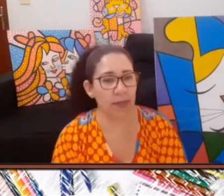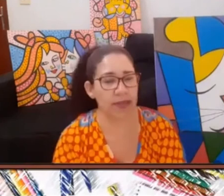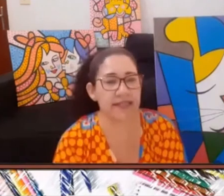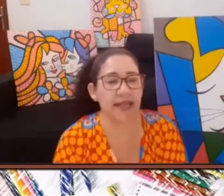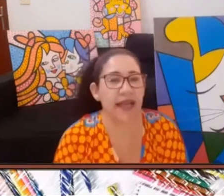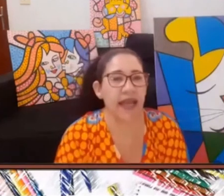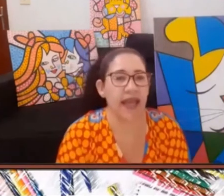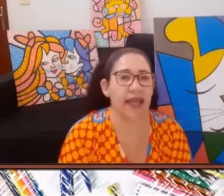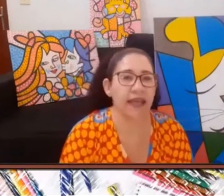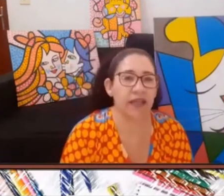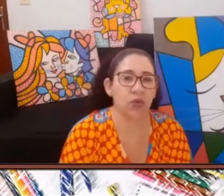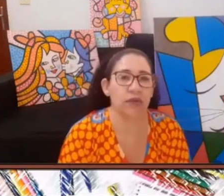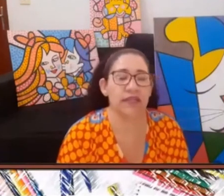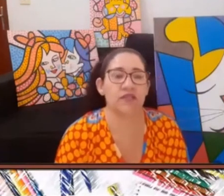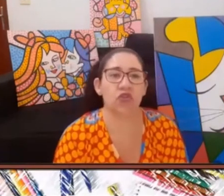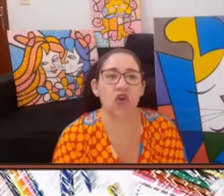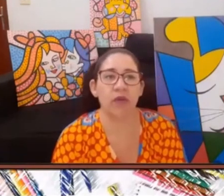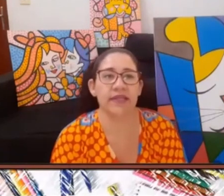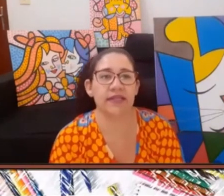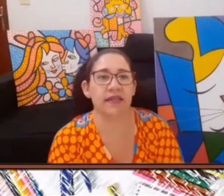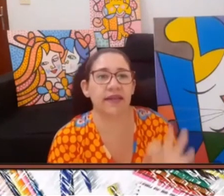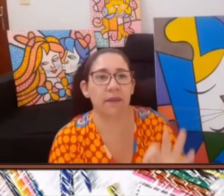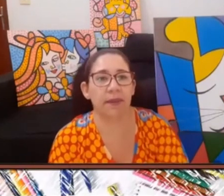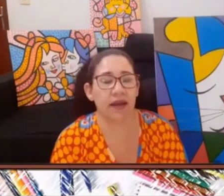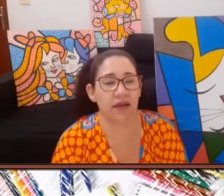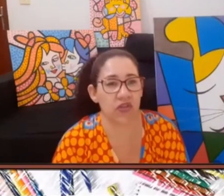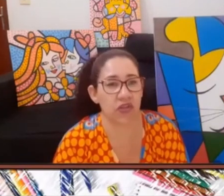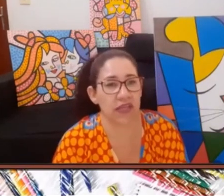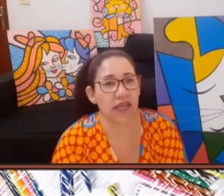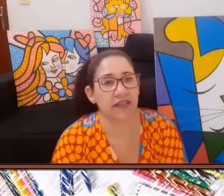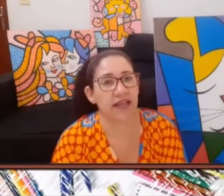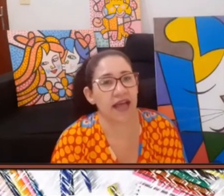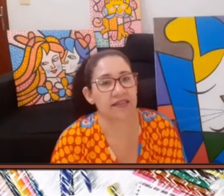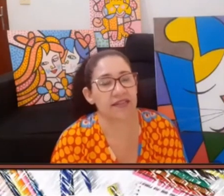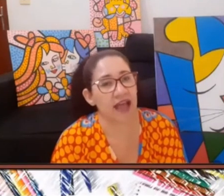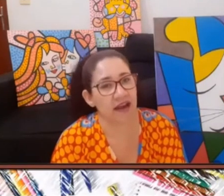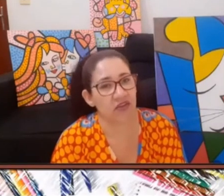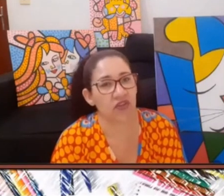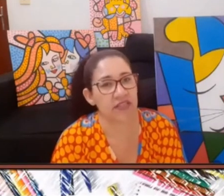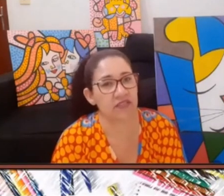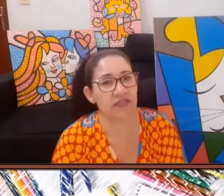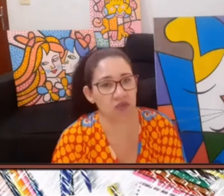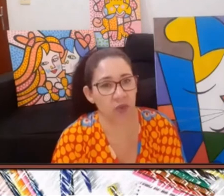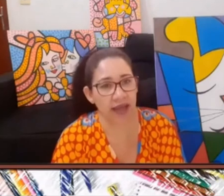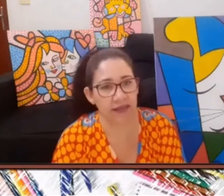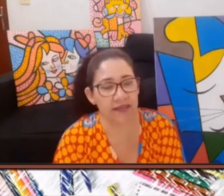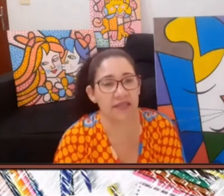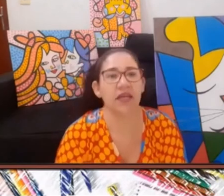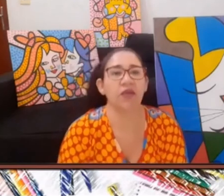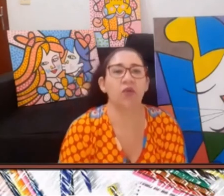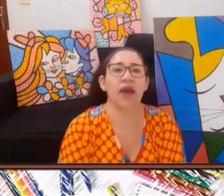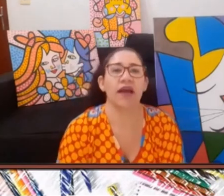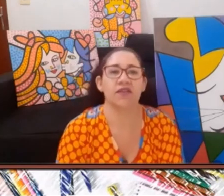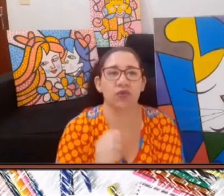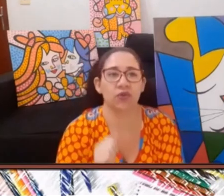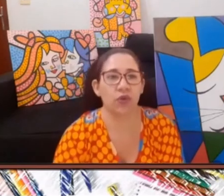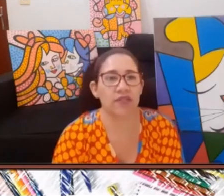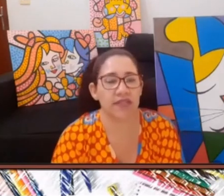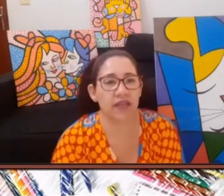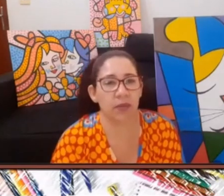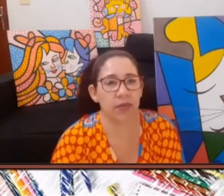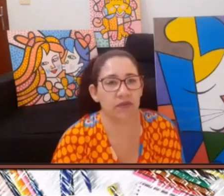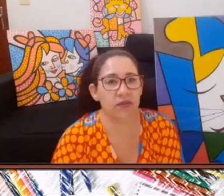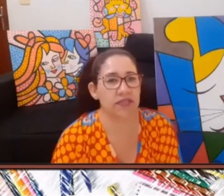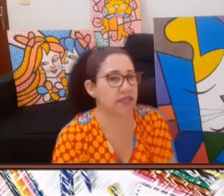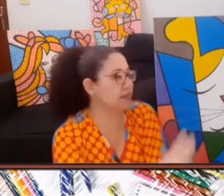de obras. Releituras de obras estão na parte das artes visuais. No caso, eu